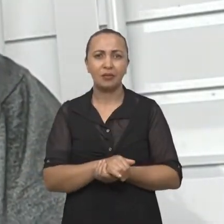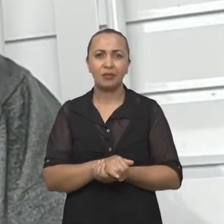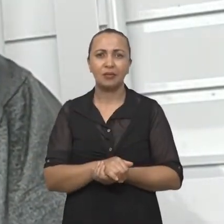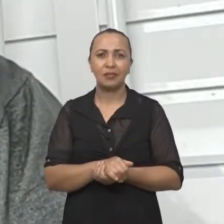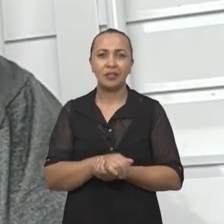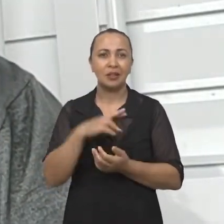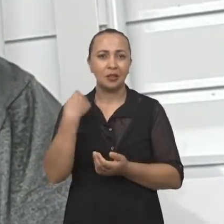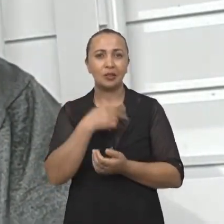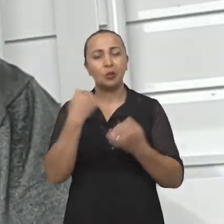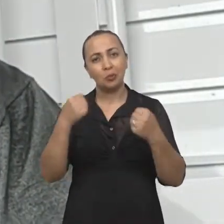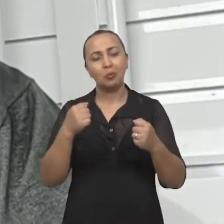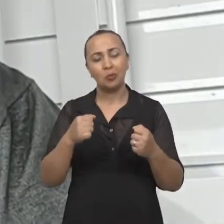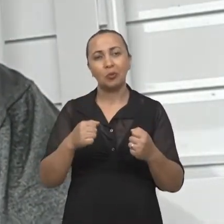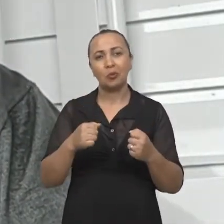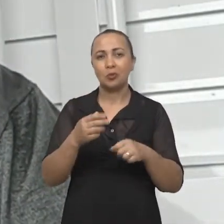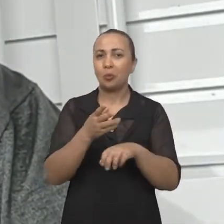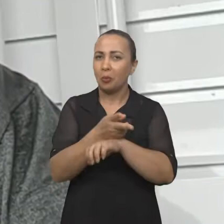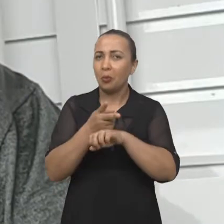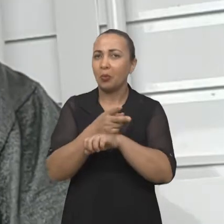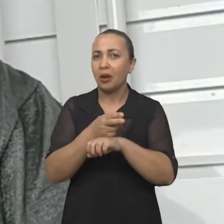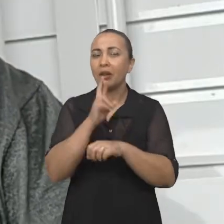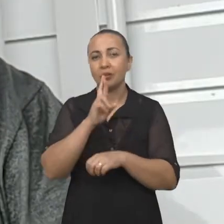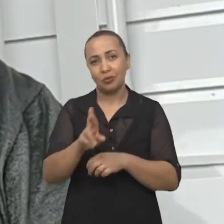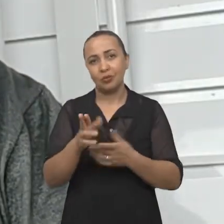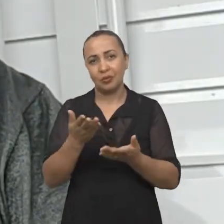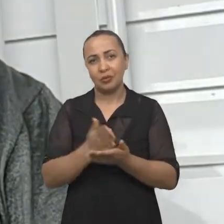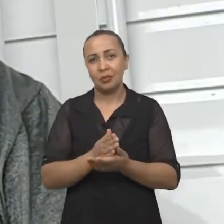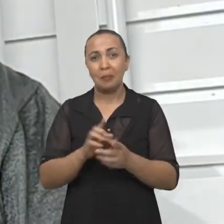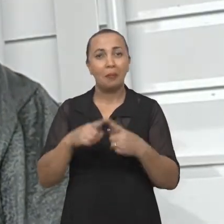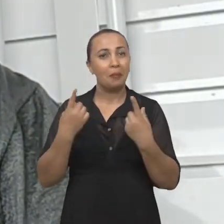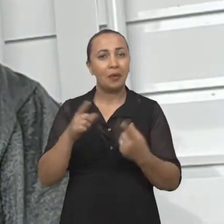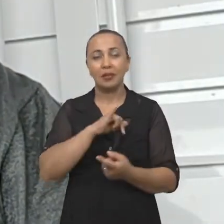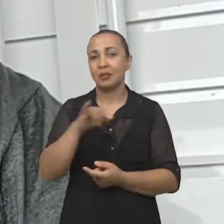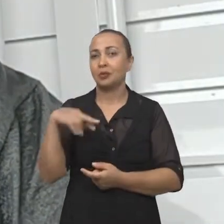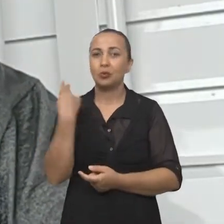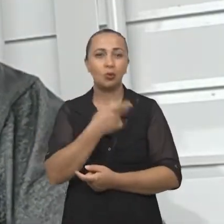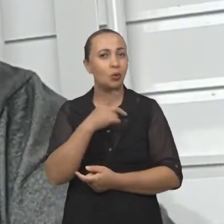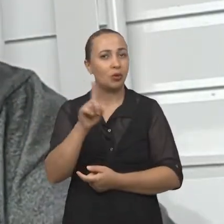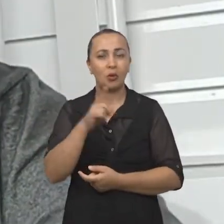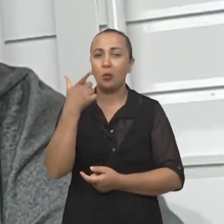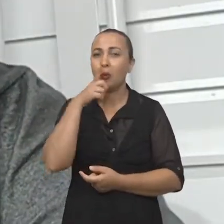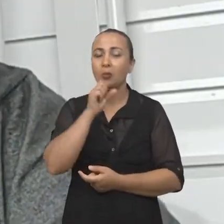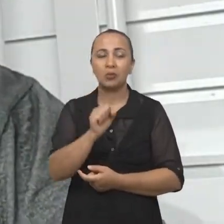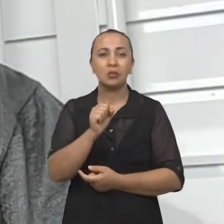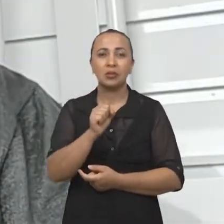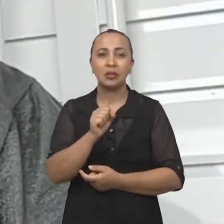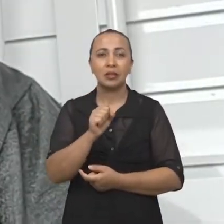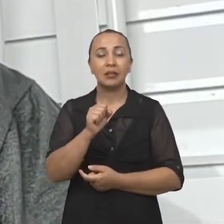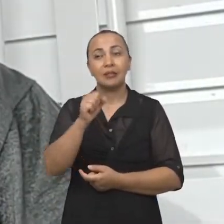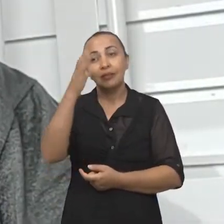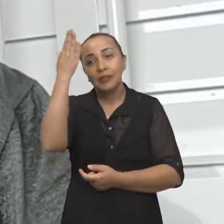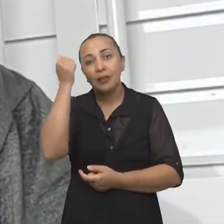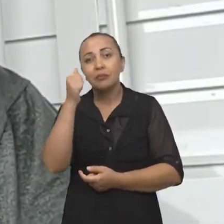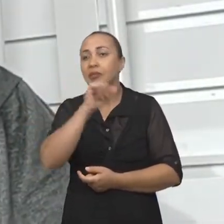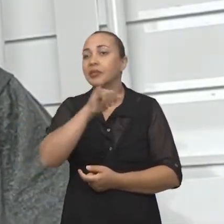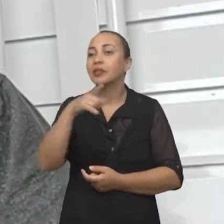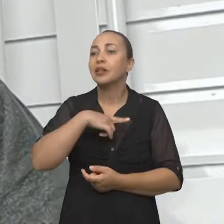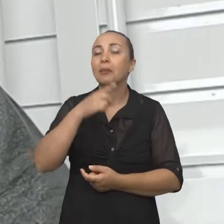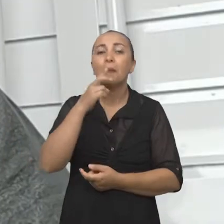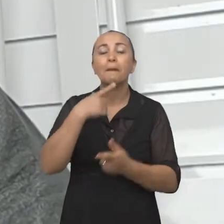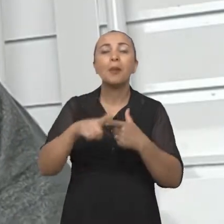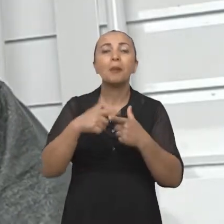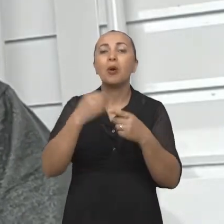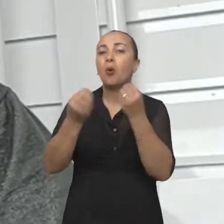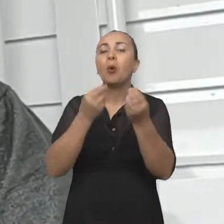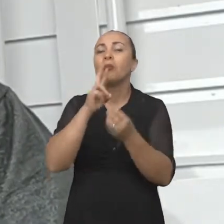A gente pode tentar resolver. Porém, se a gente não conseguir saber que existem problemas, esses problemas nunca vão ser